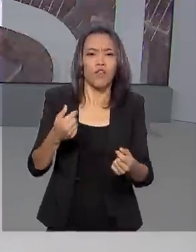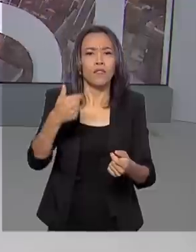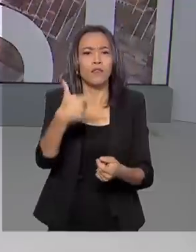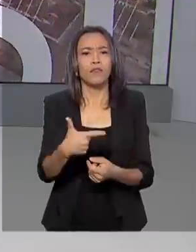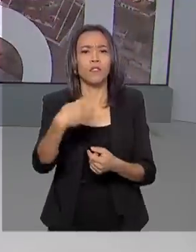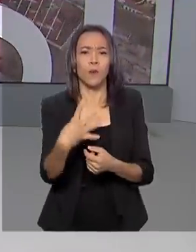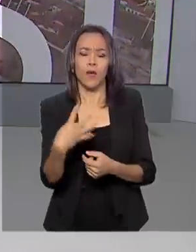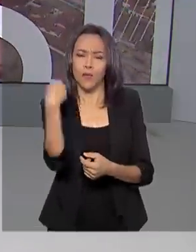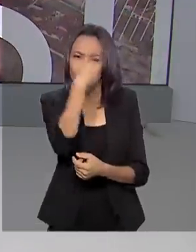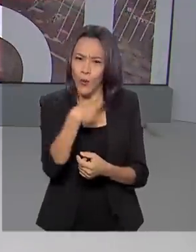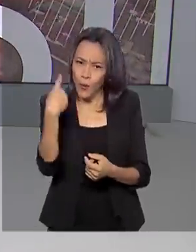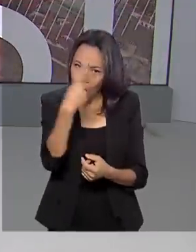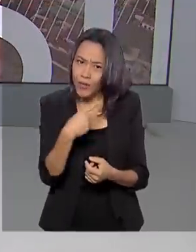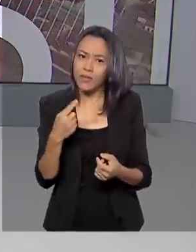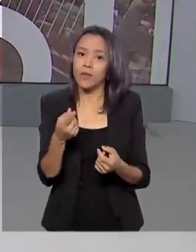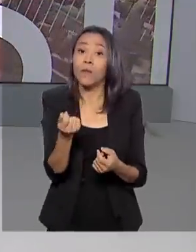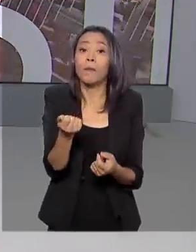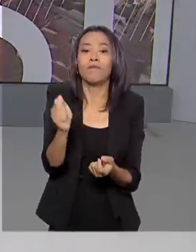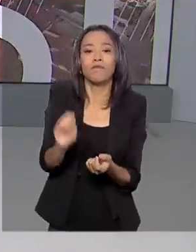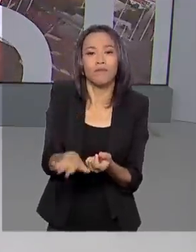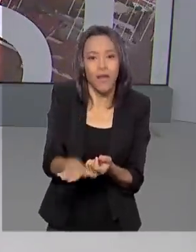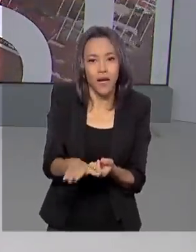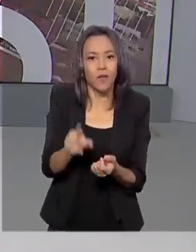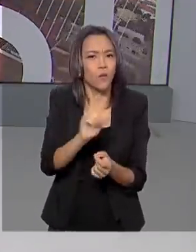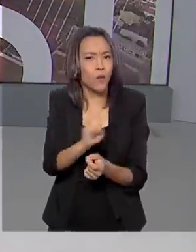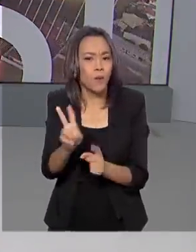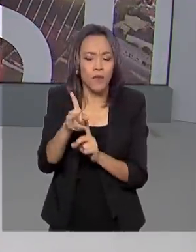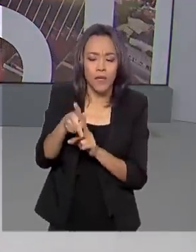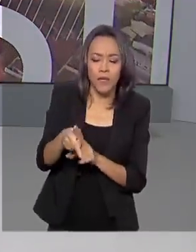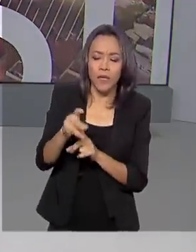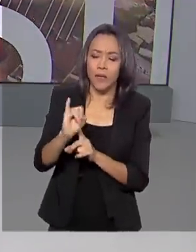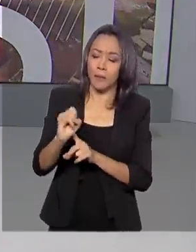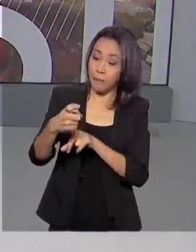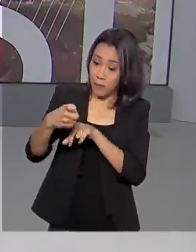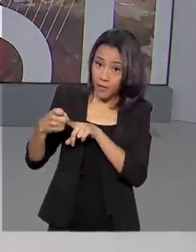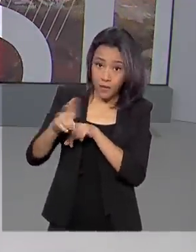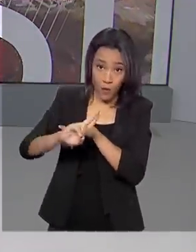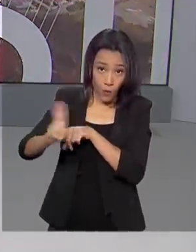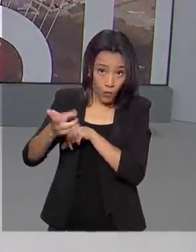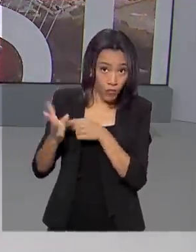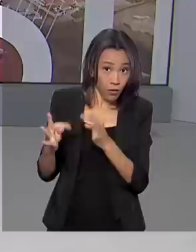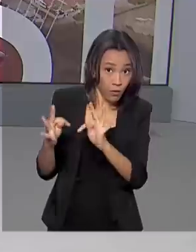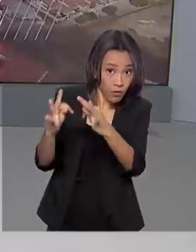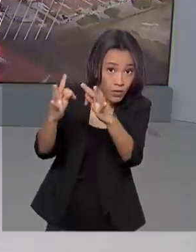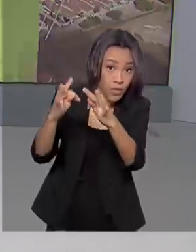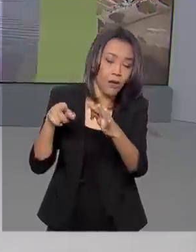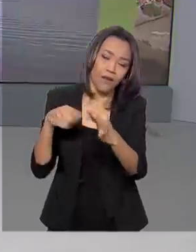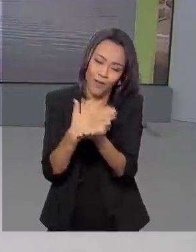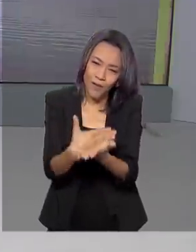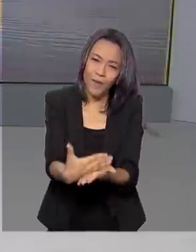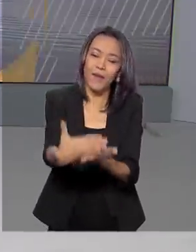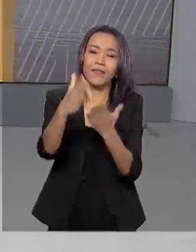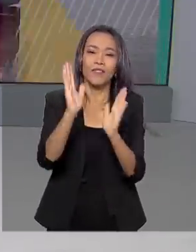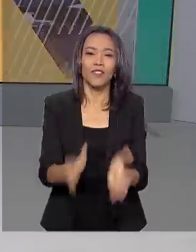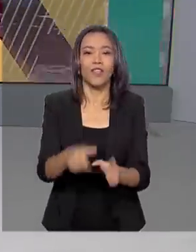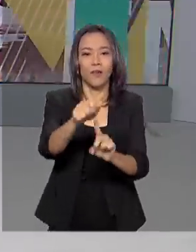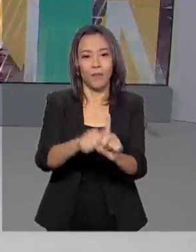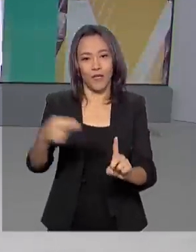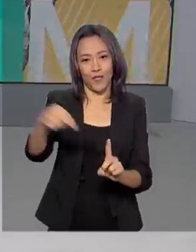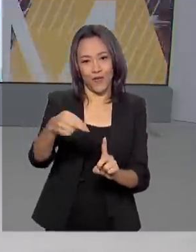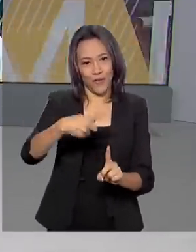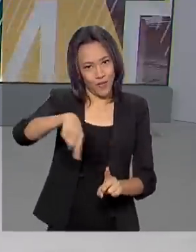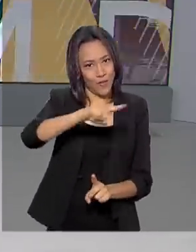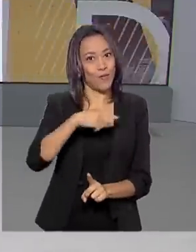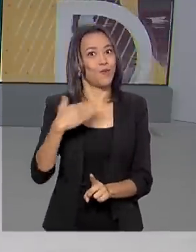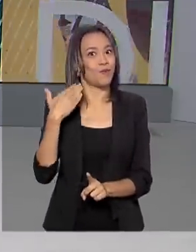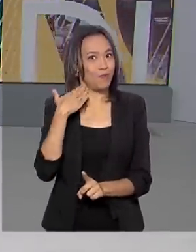horas por dia, com custo mais barato. O PIX, nome da nova tecnologia, começa a funcionar em novembro e os bancos vão ter